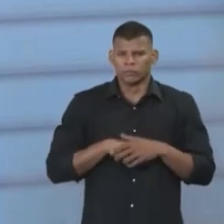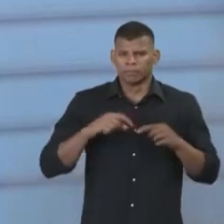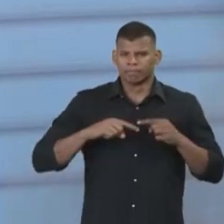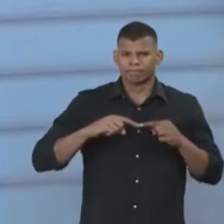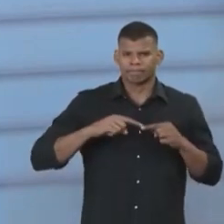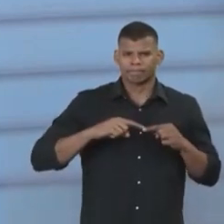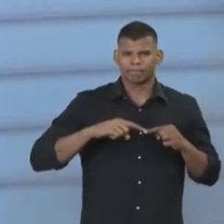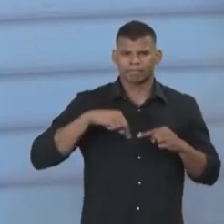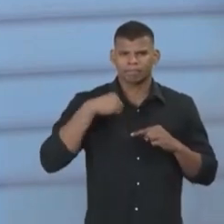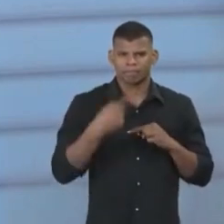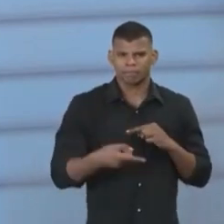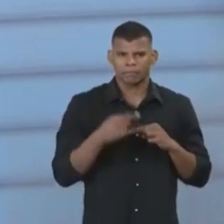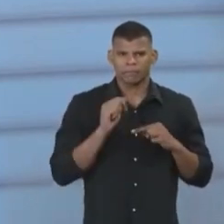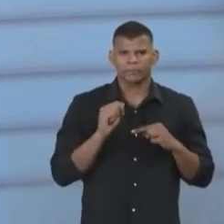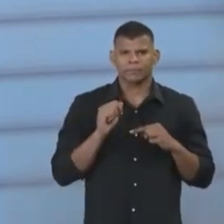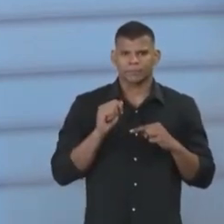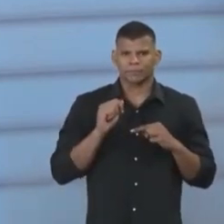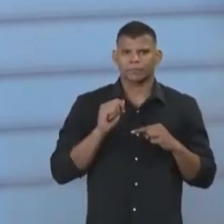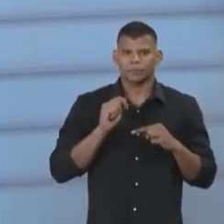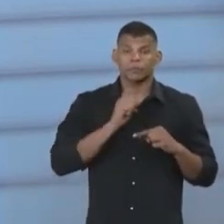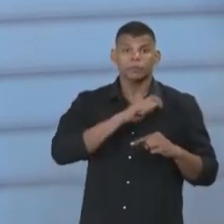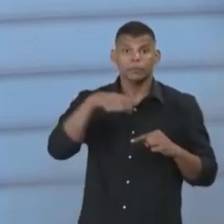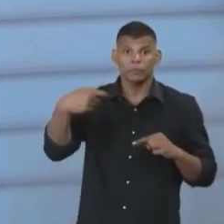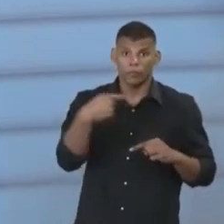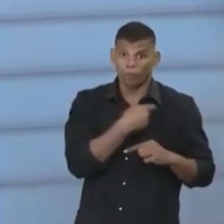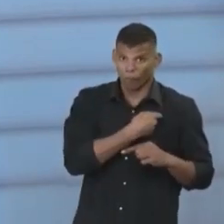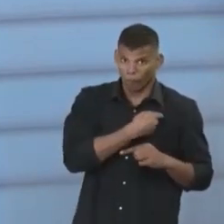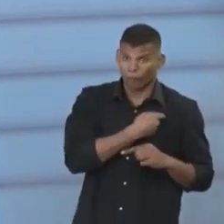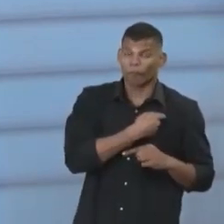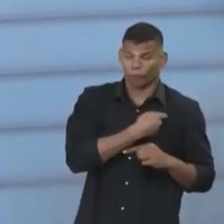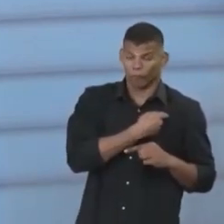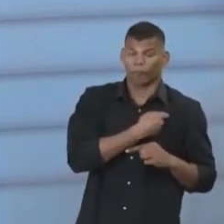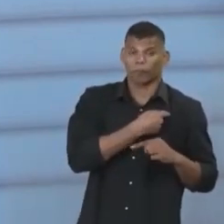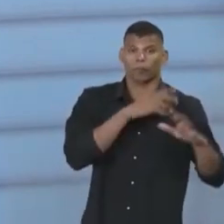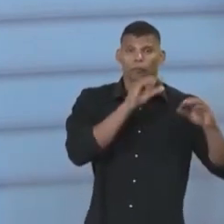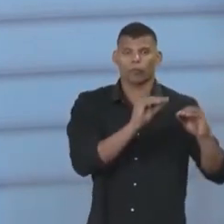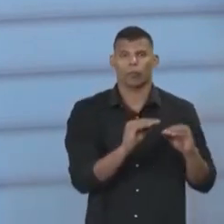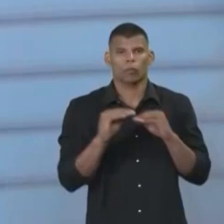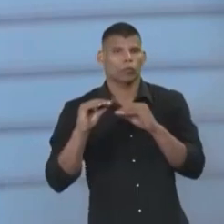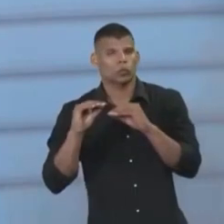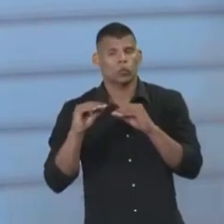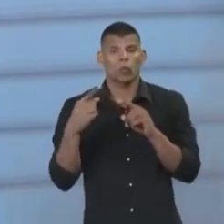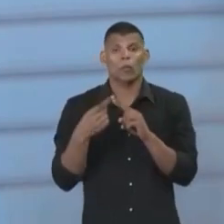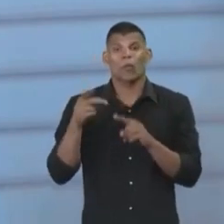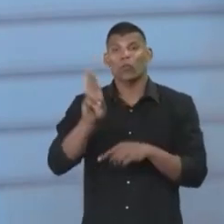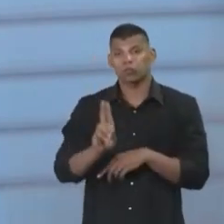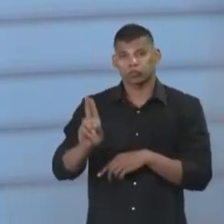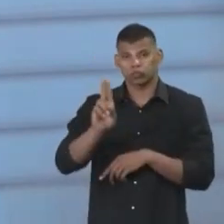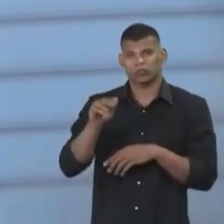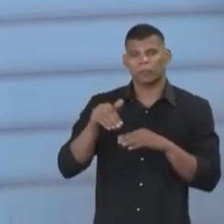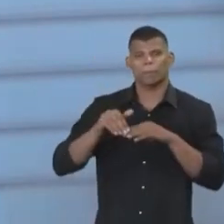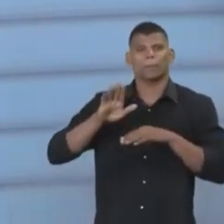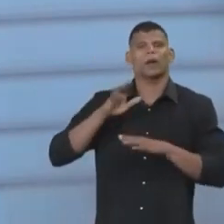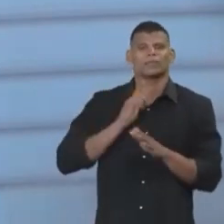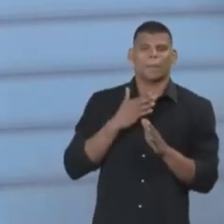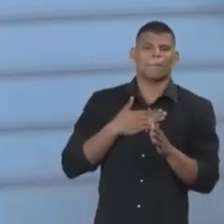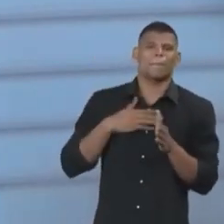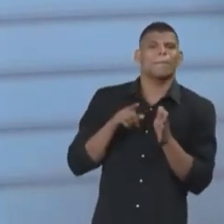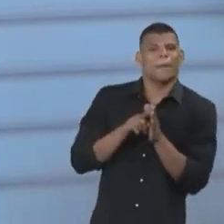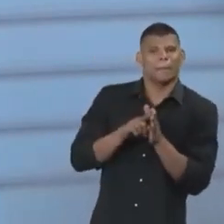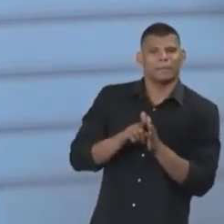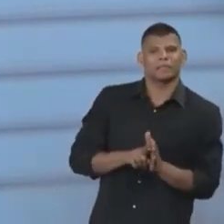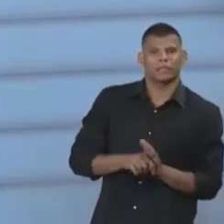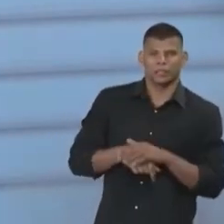migrei para um doutorado na Espanha, porque era mais útil para as minhas pesquisas, a minha